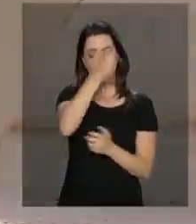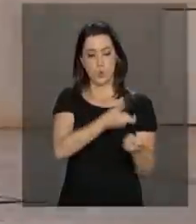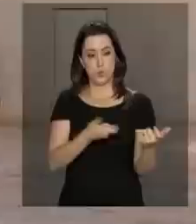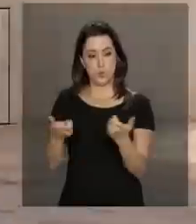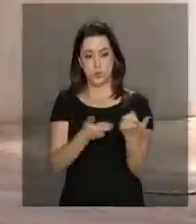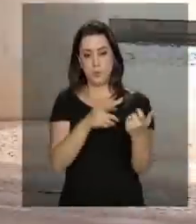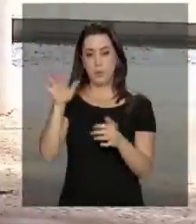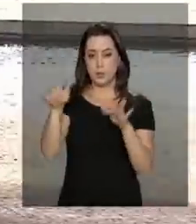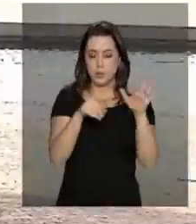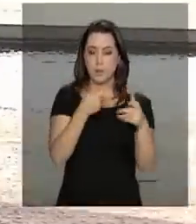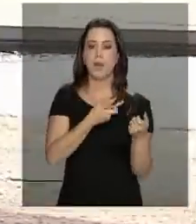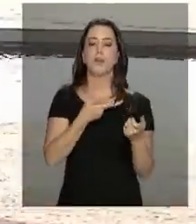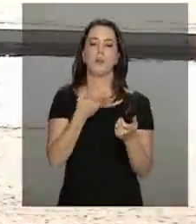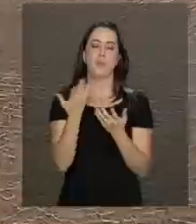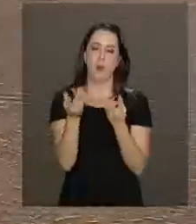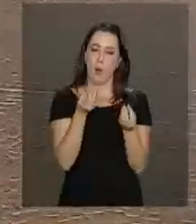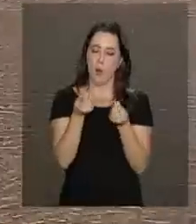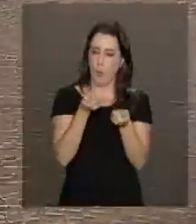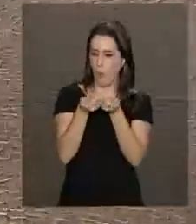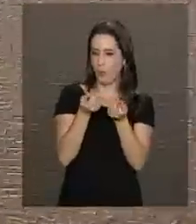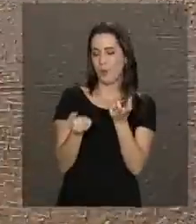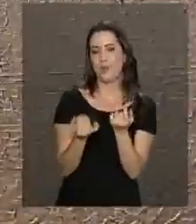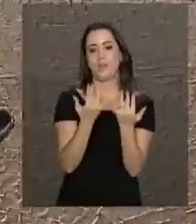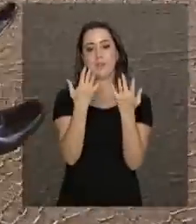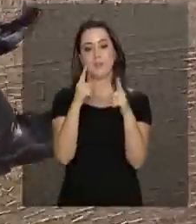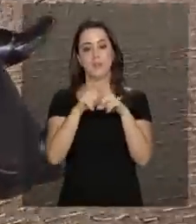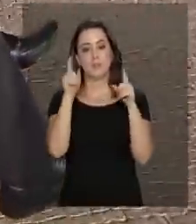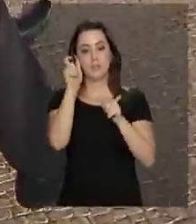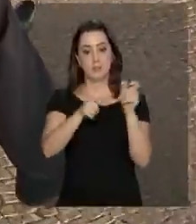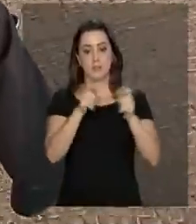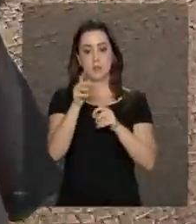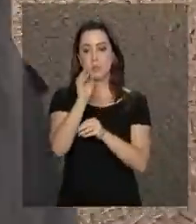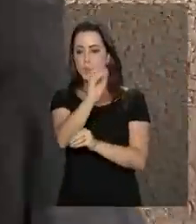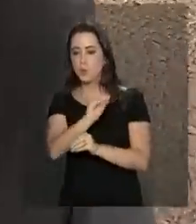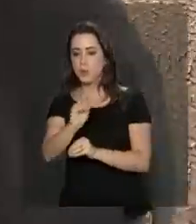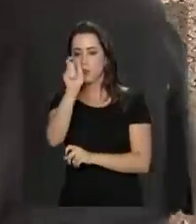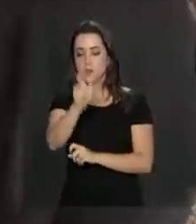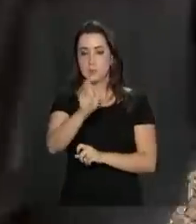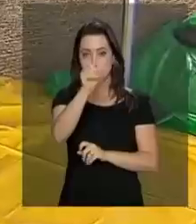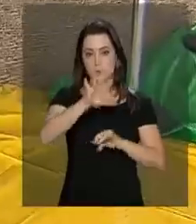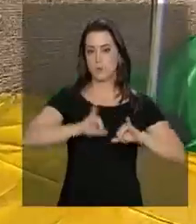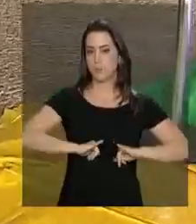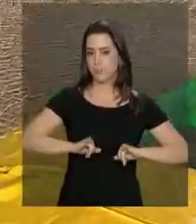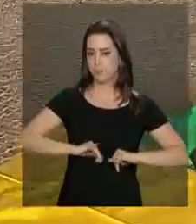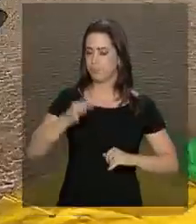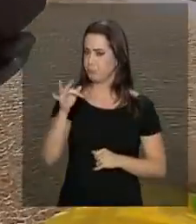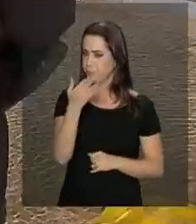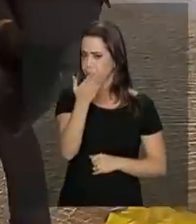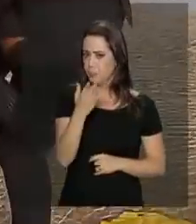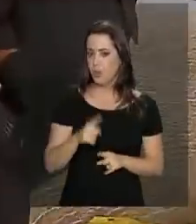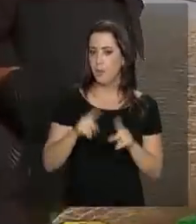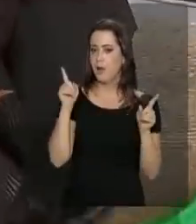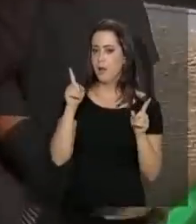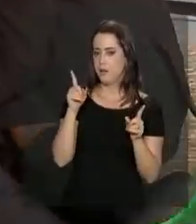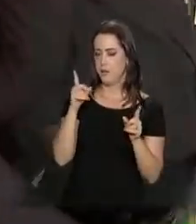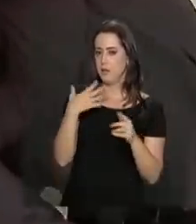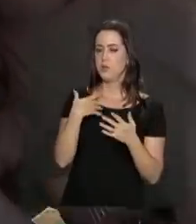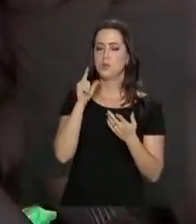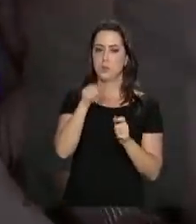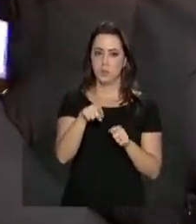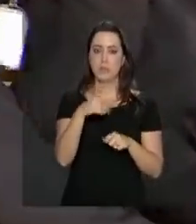chamados para controlar o incêndio e os brigadistas para atender as vítimas. Mas o que poderia ser uma